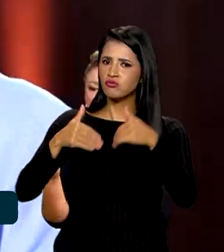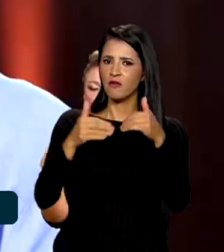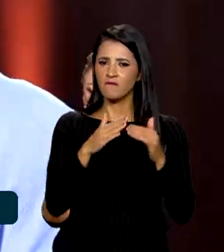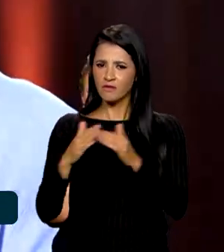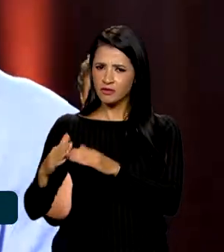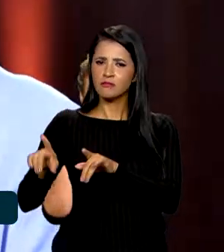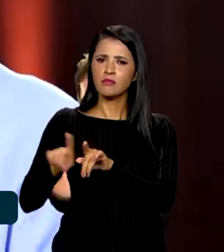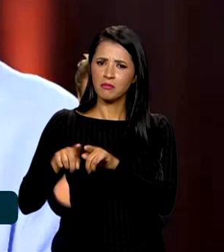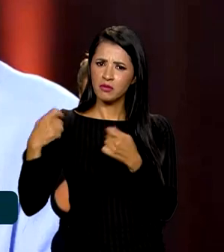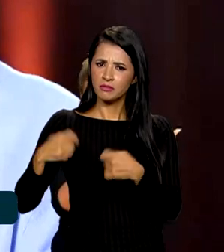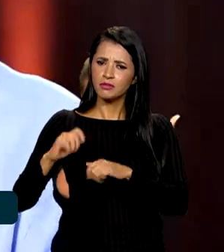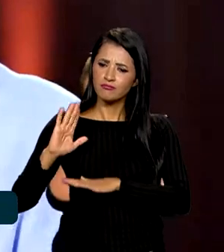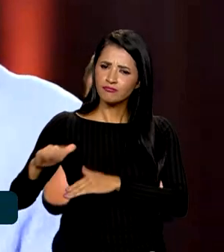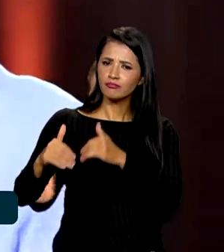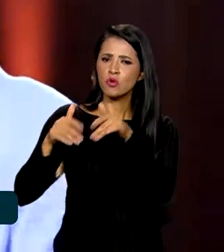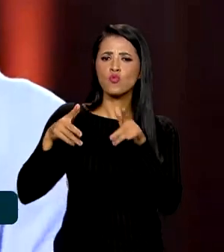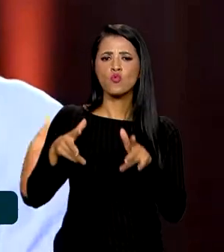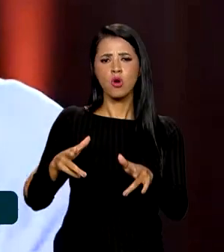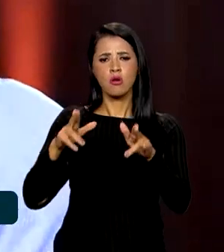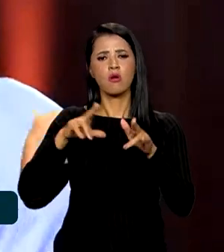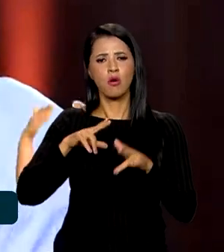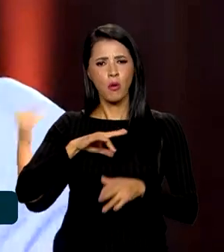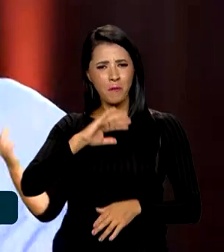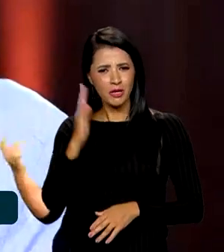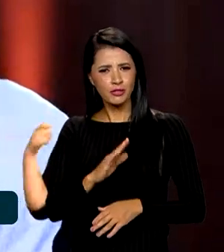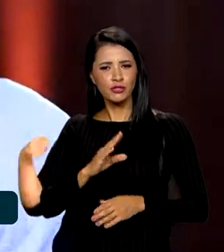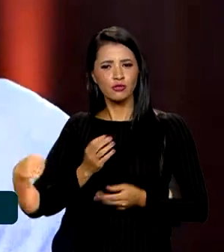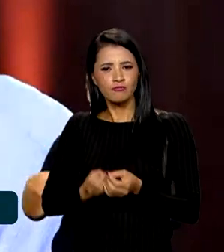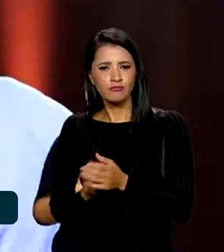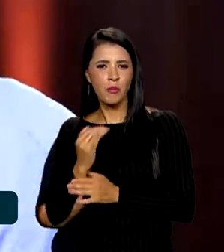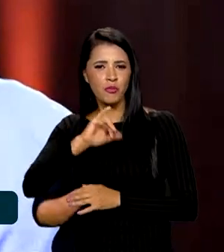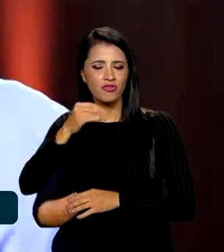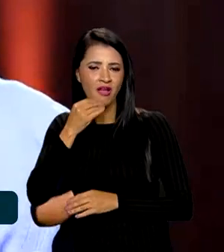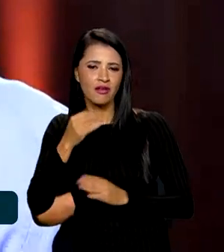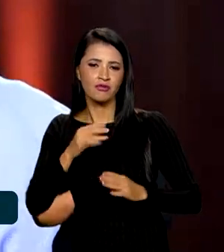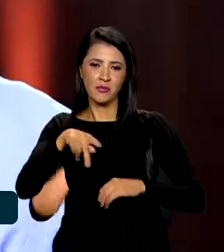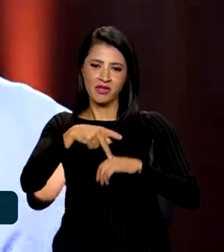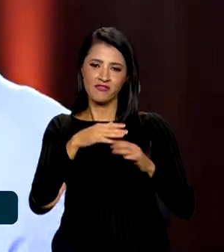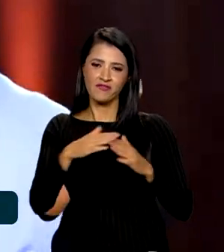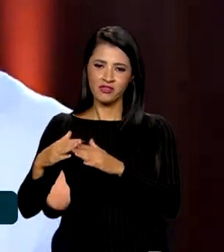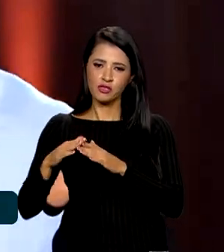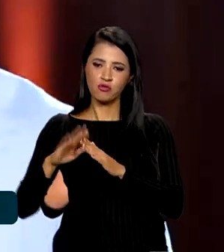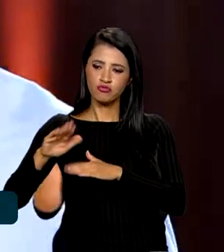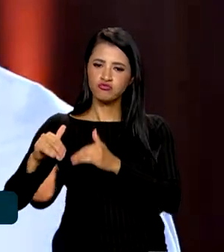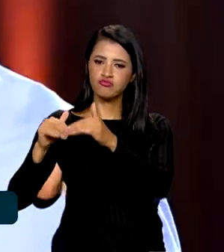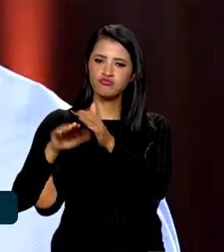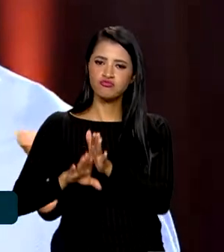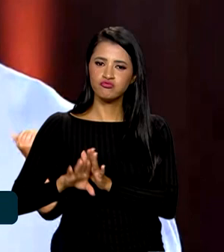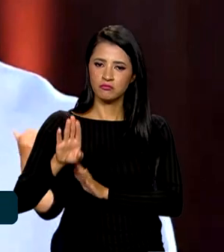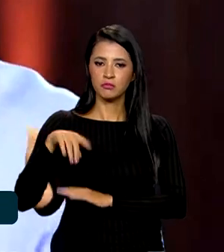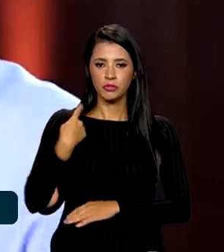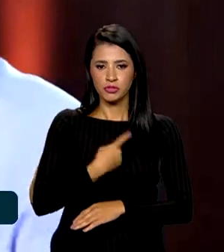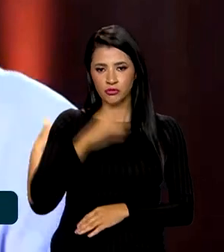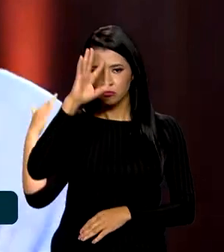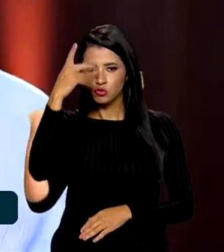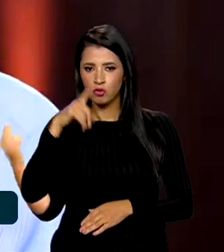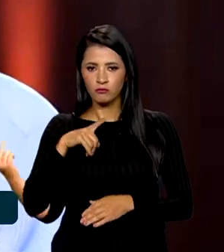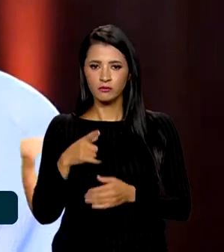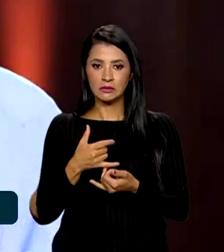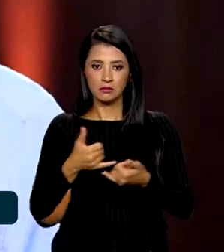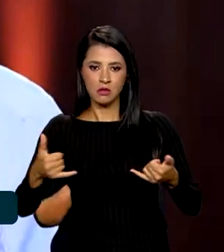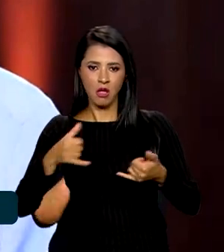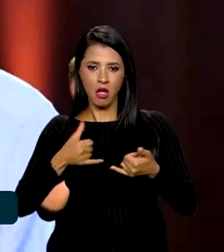crescer. O Brasil precisa criar oportunidade para que os países vizinhos possam crescer. Quando nós resolvemos fazer uma linha de